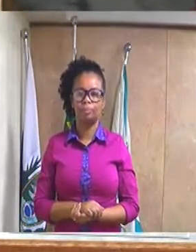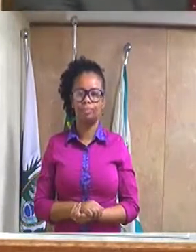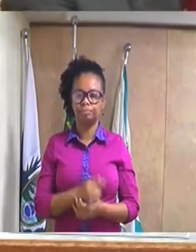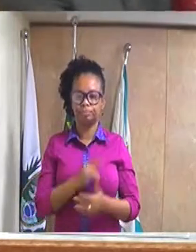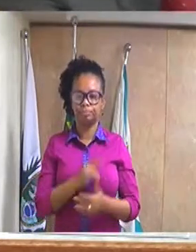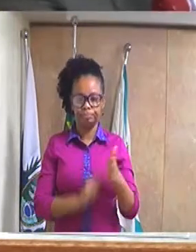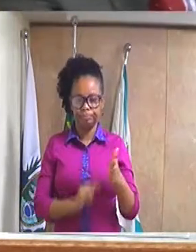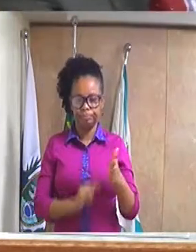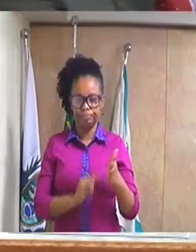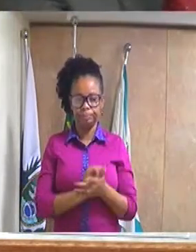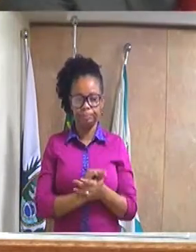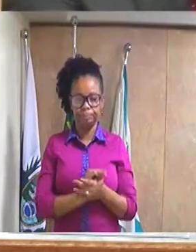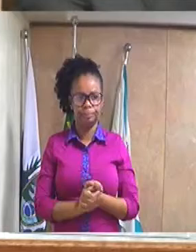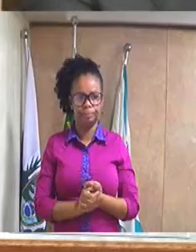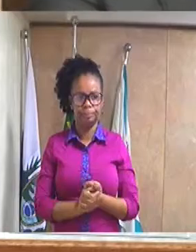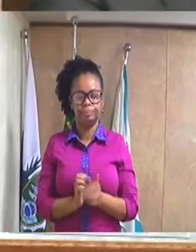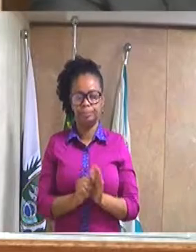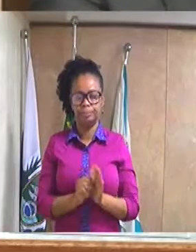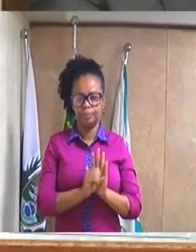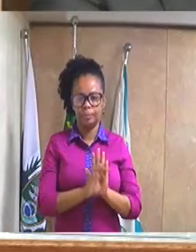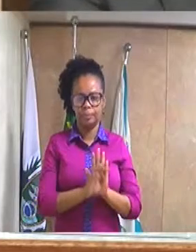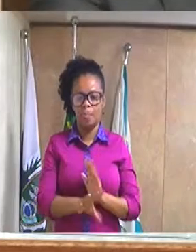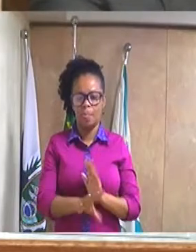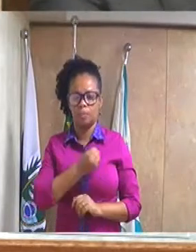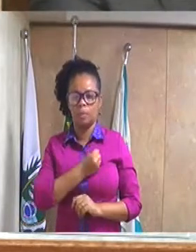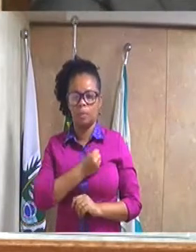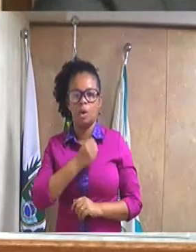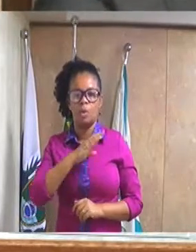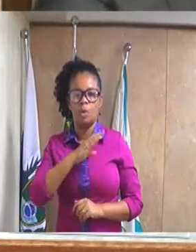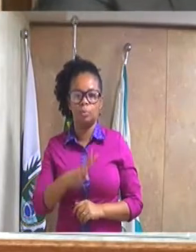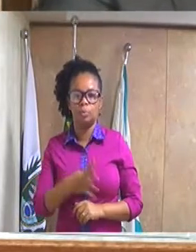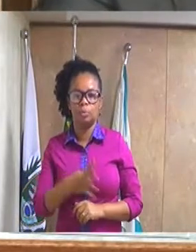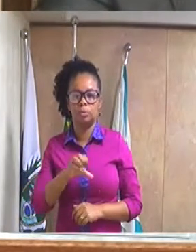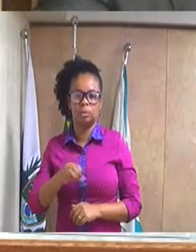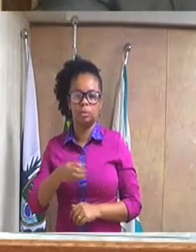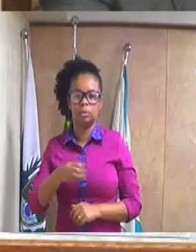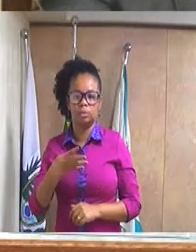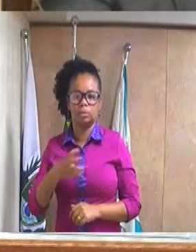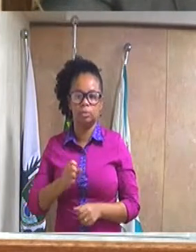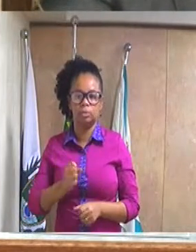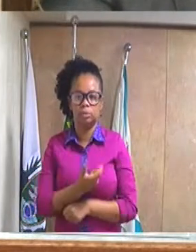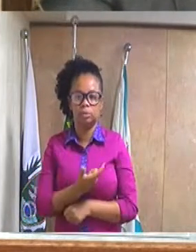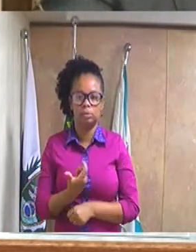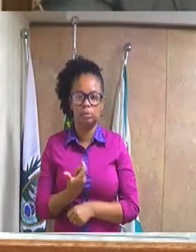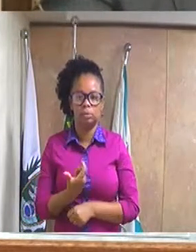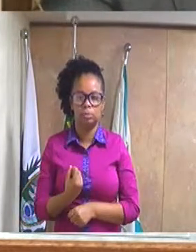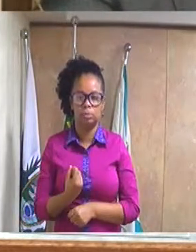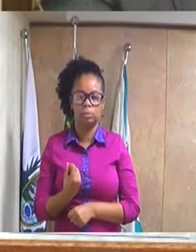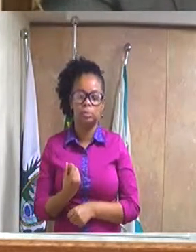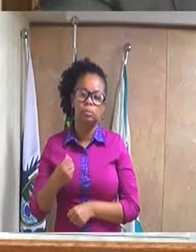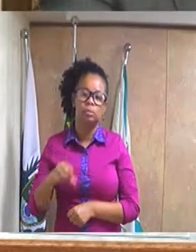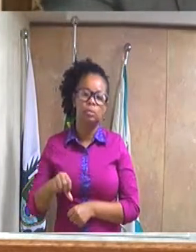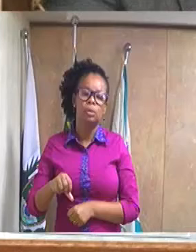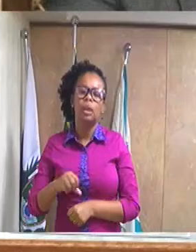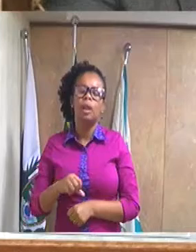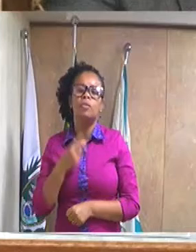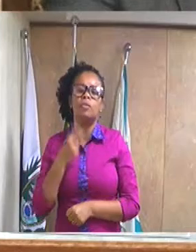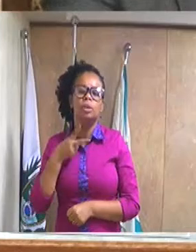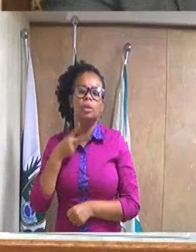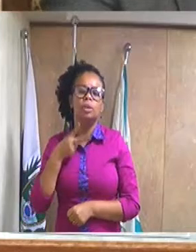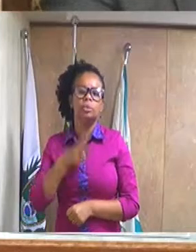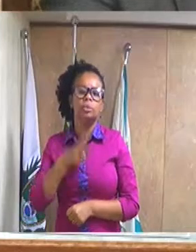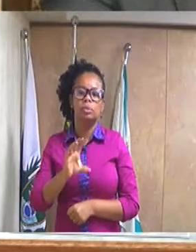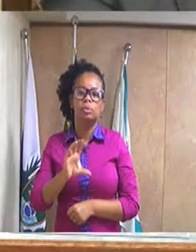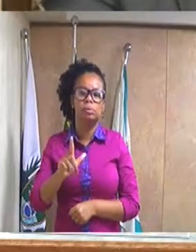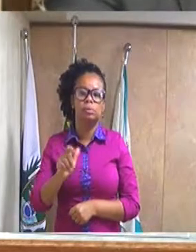Expediente. Indicação número 4945, 2019. Do excelentíssimo senhor vereador Cláudio